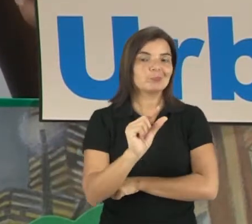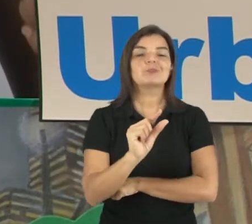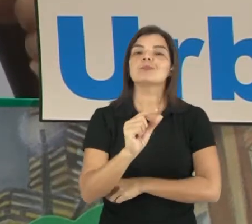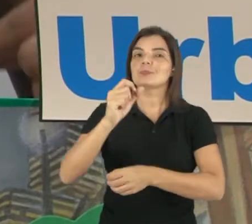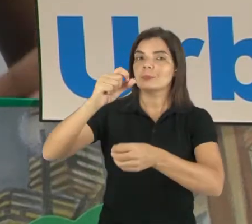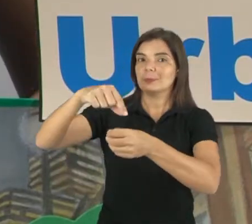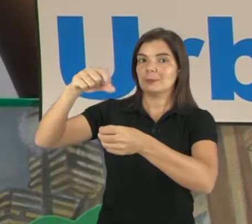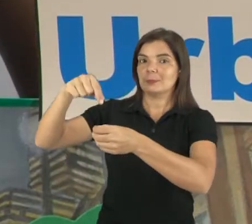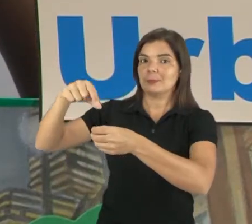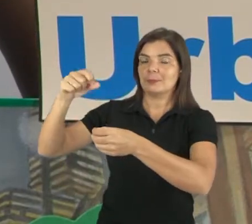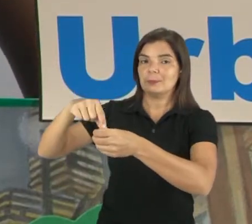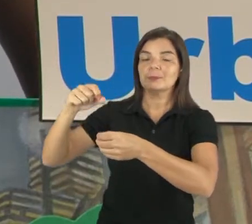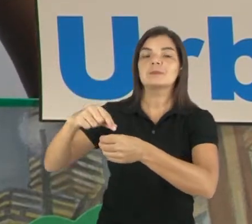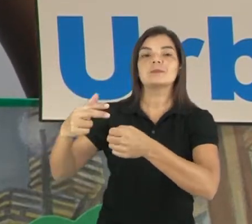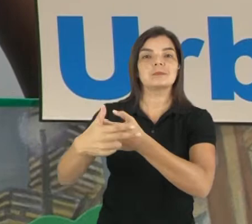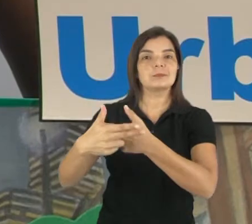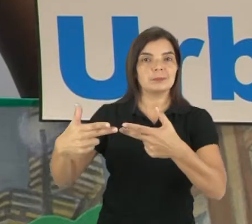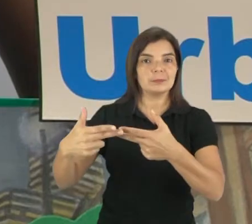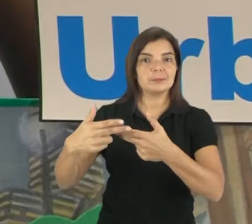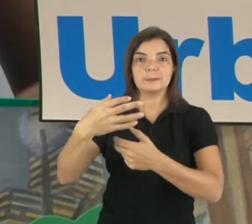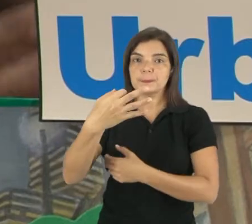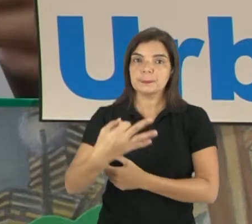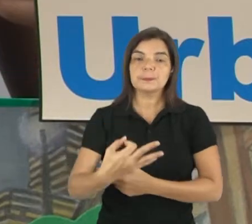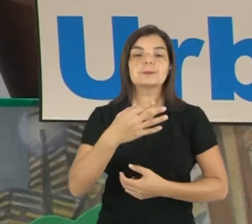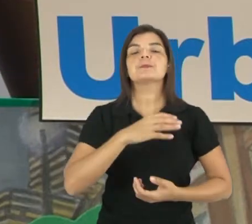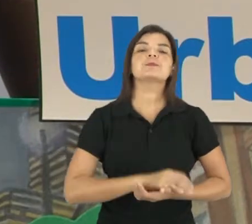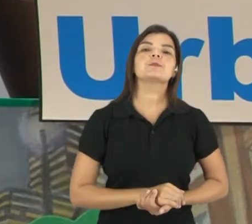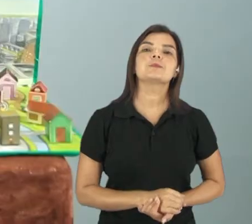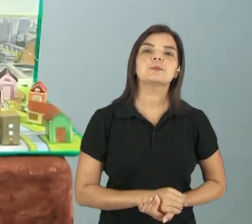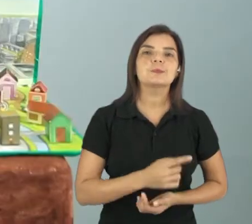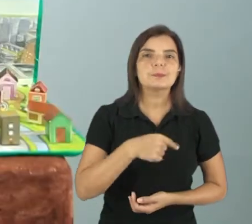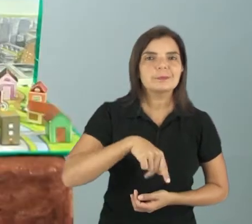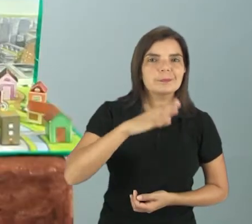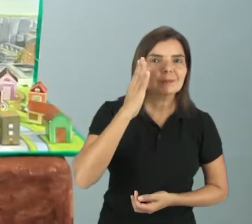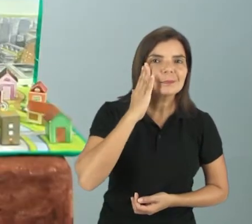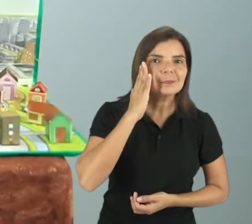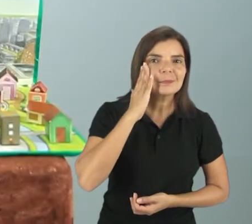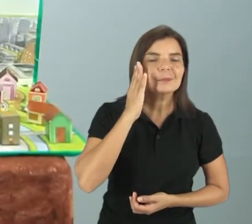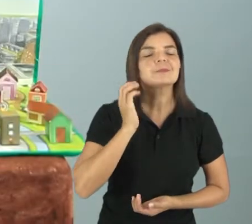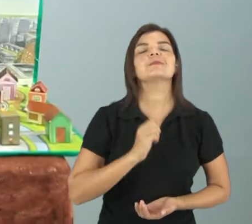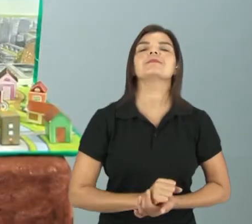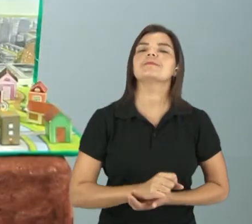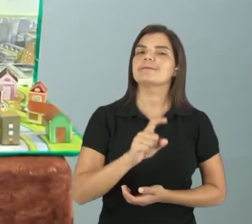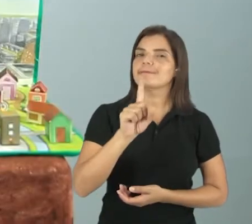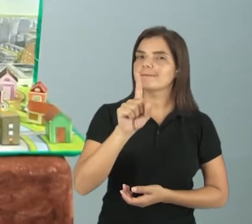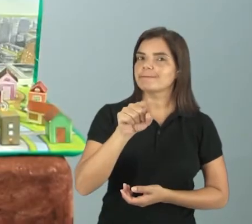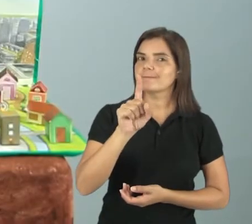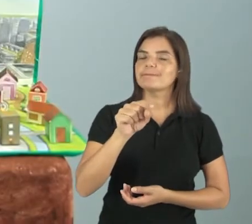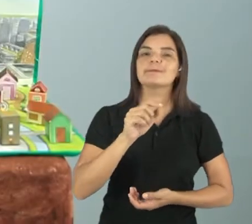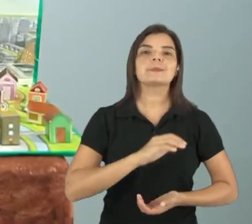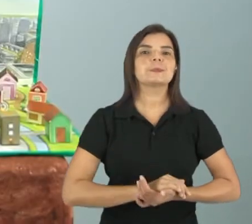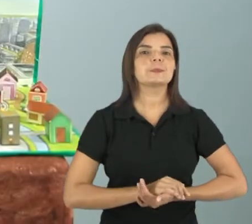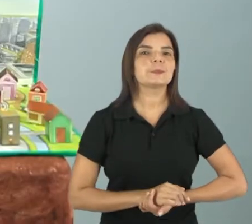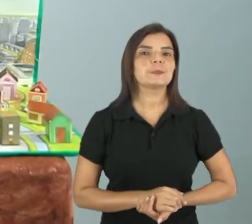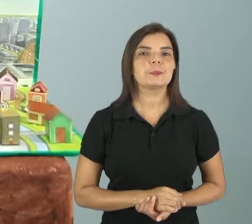com o cultivo das plantações, certo? Compreenderam? Isso mesmo.